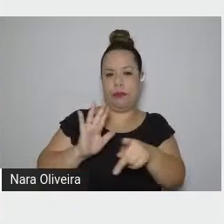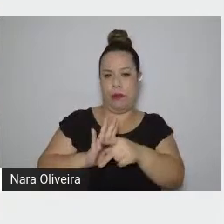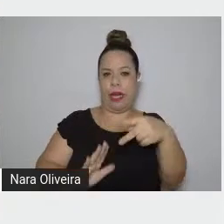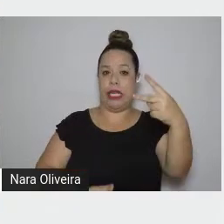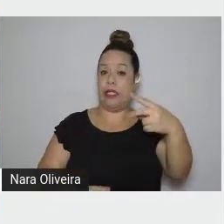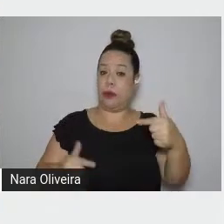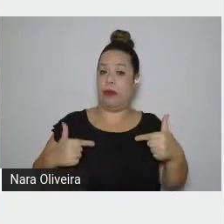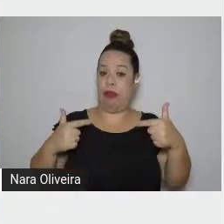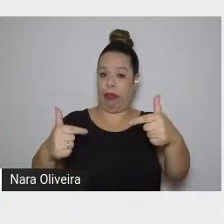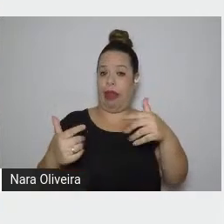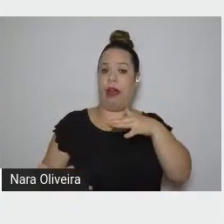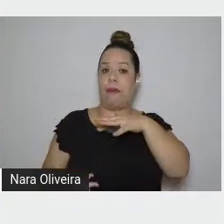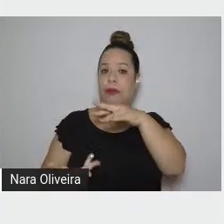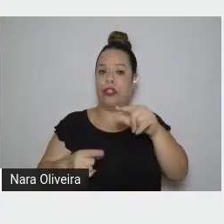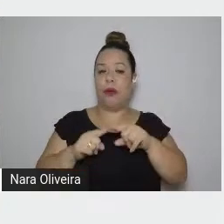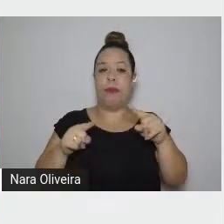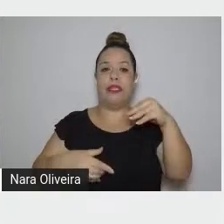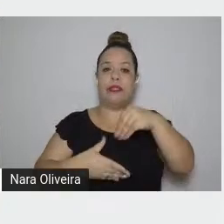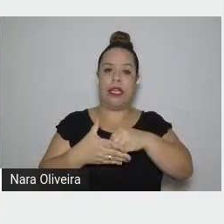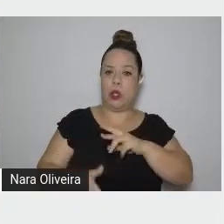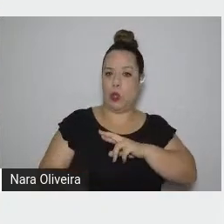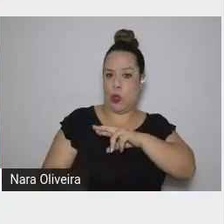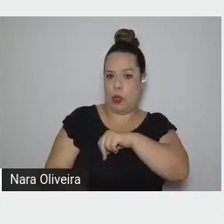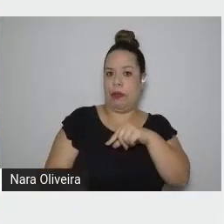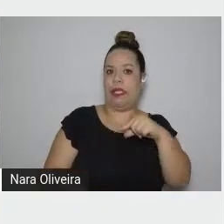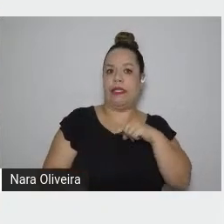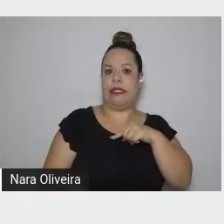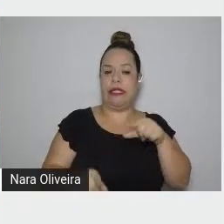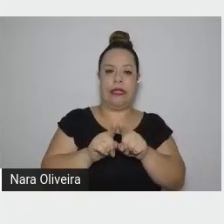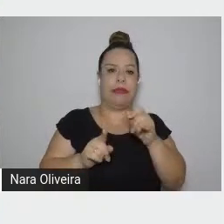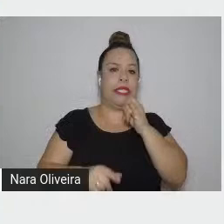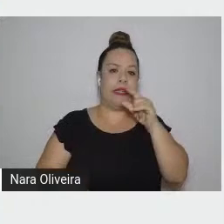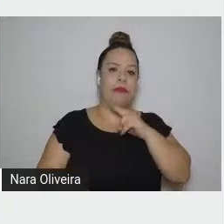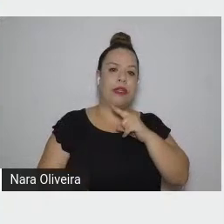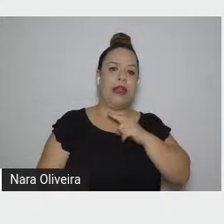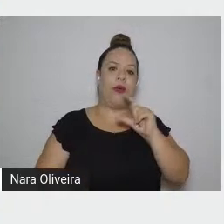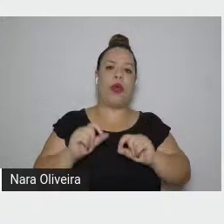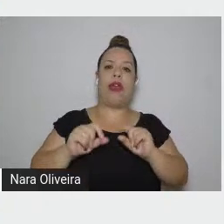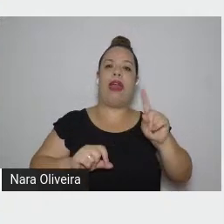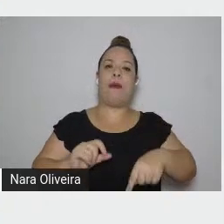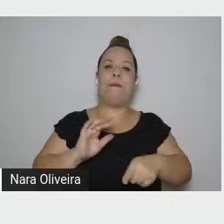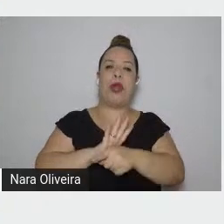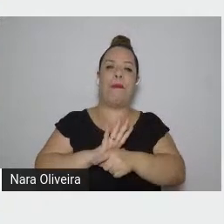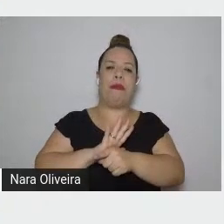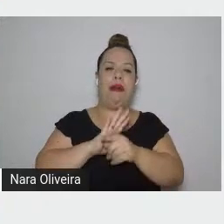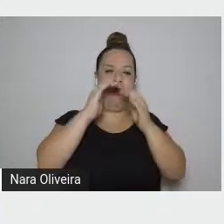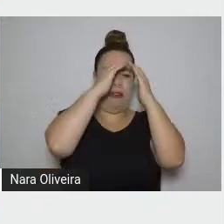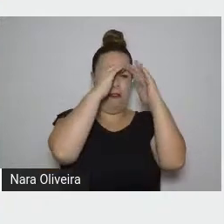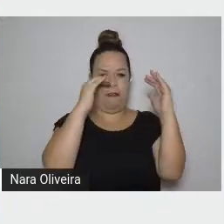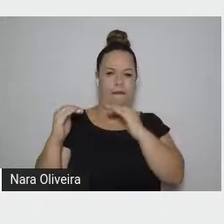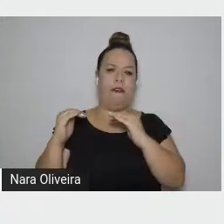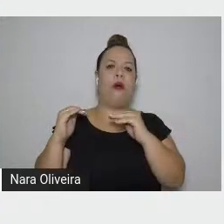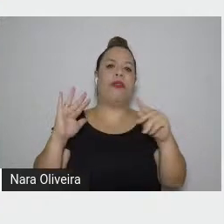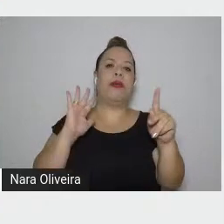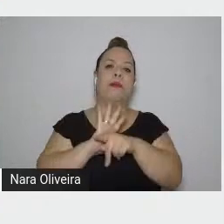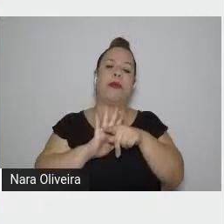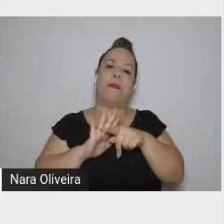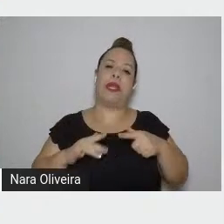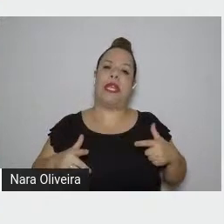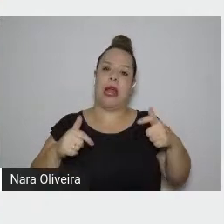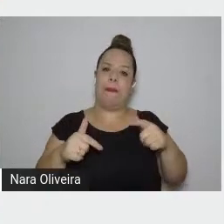está no romance também A Revolta da Armada Portuguesa, que foi também no fim de 1936